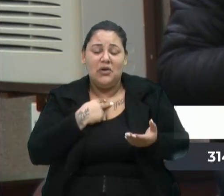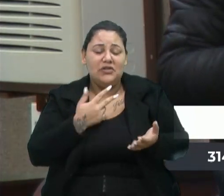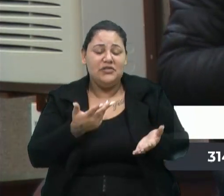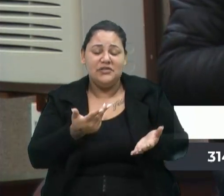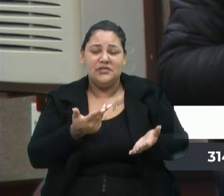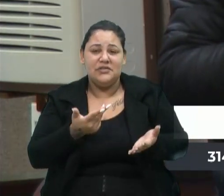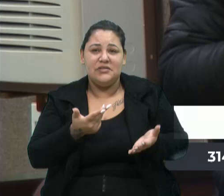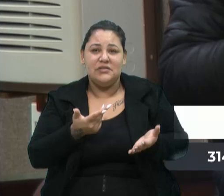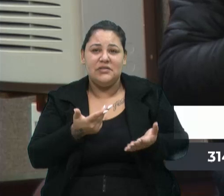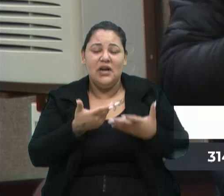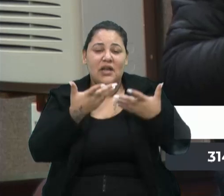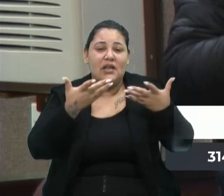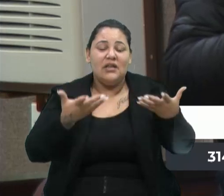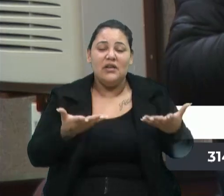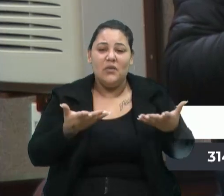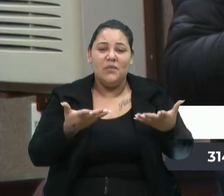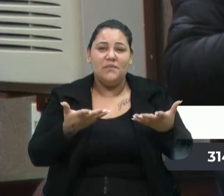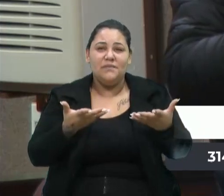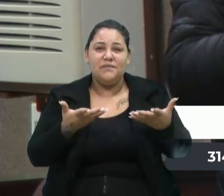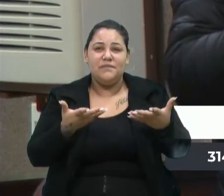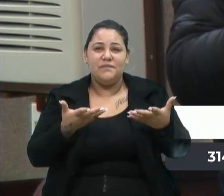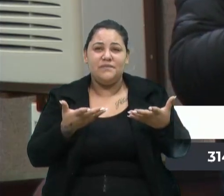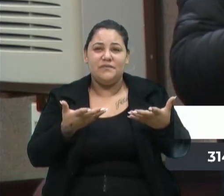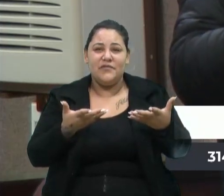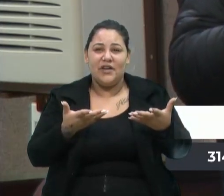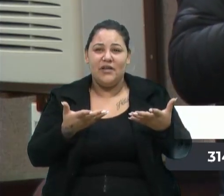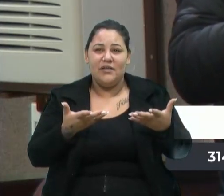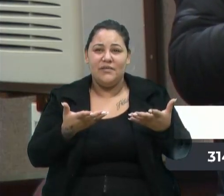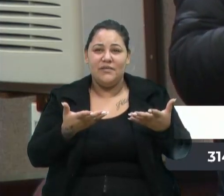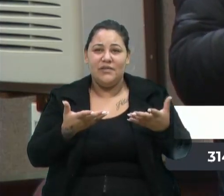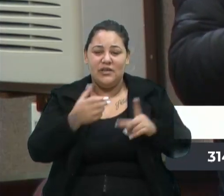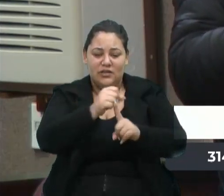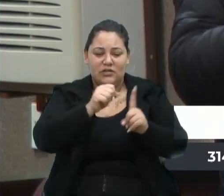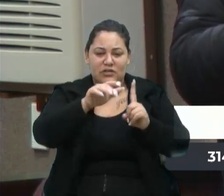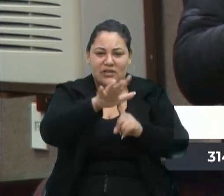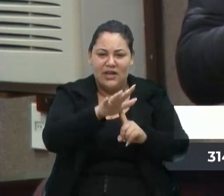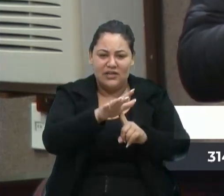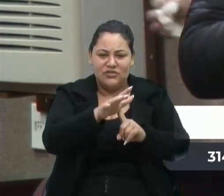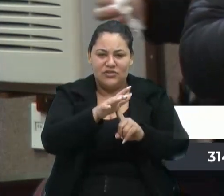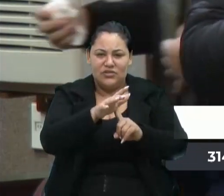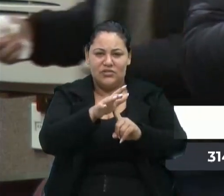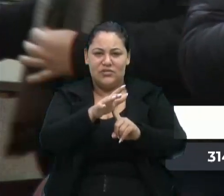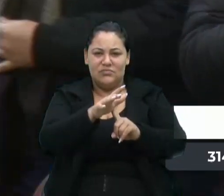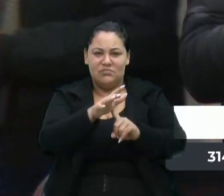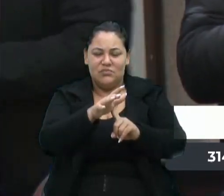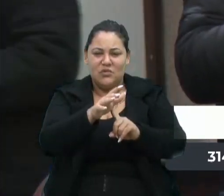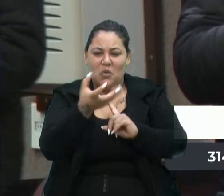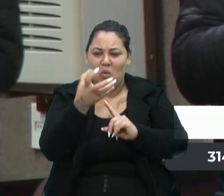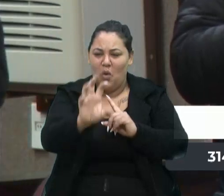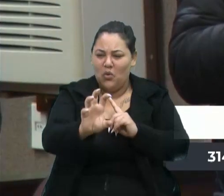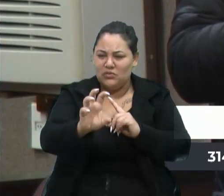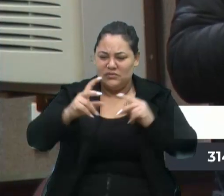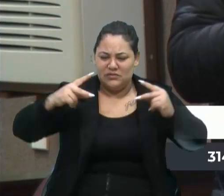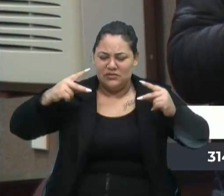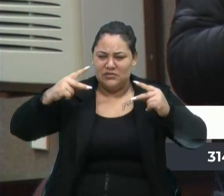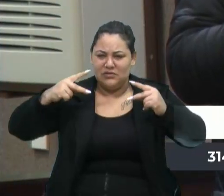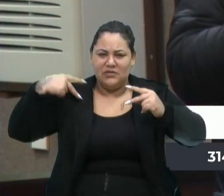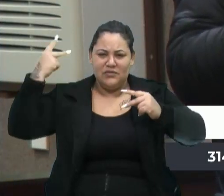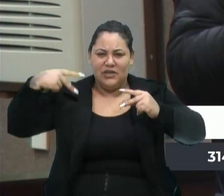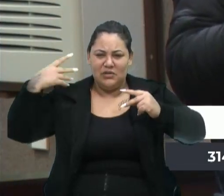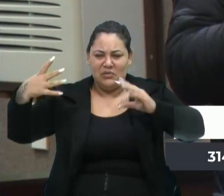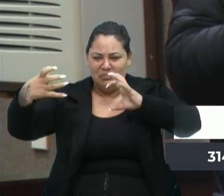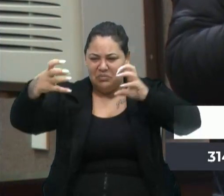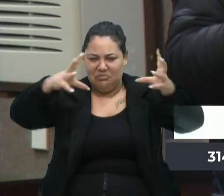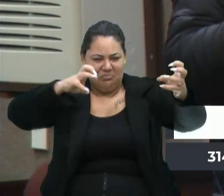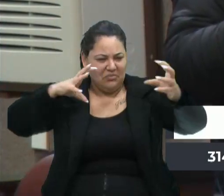Então, fica se jogando, parece que a sociedade um contra o outro, os colegas um contra o outro, e não é uma